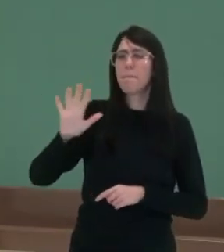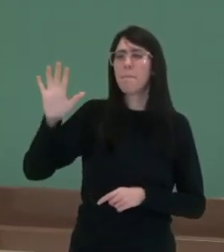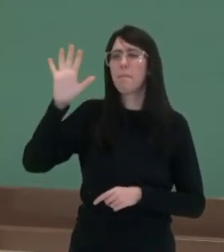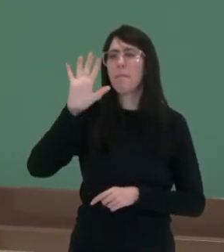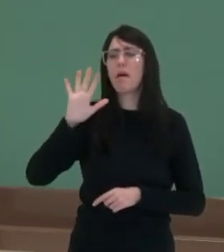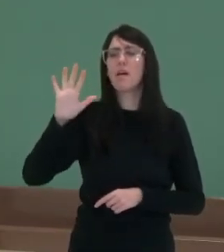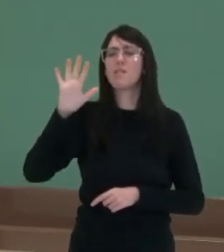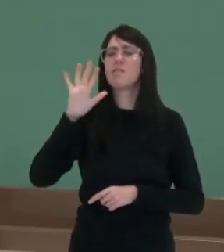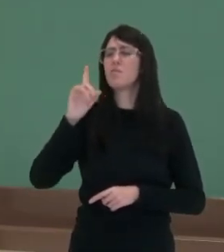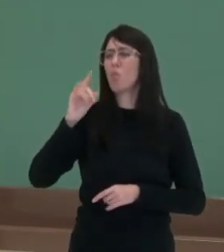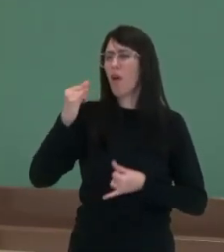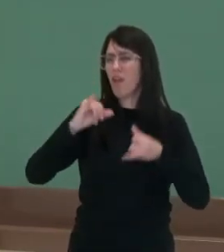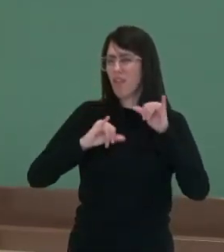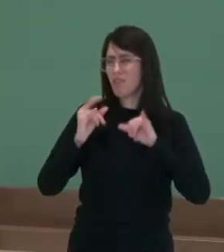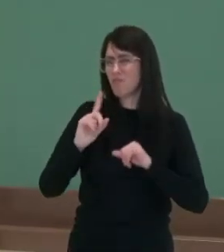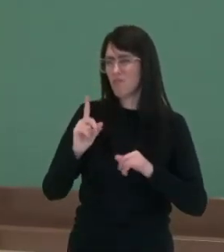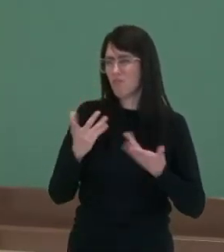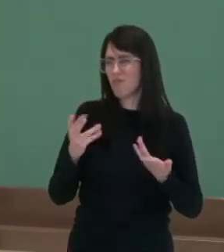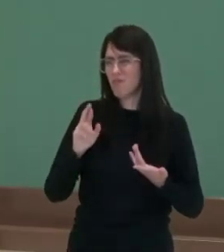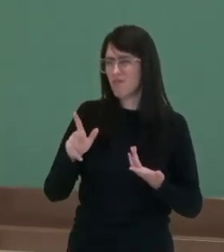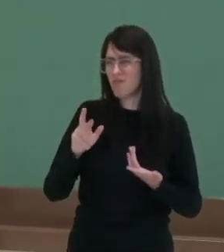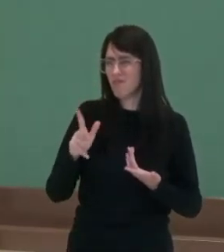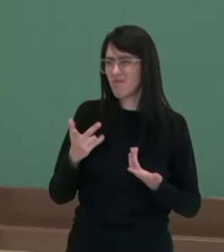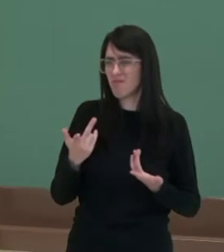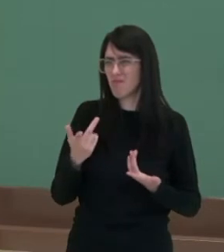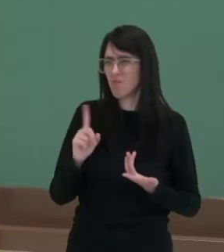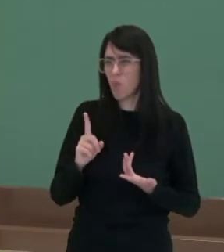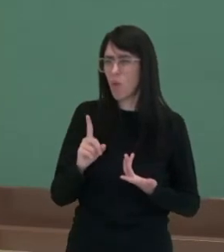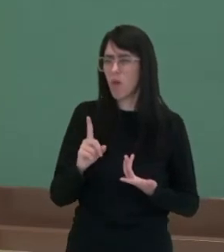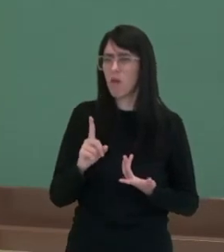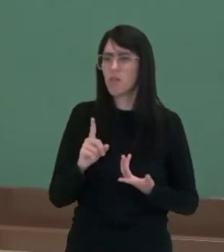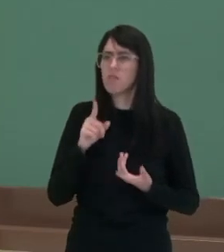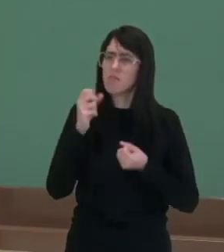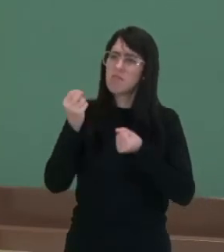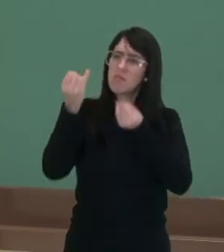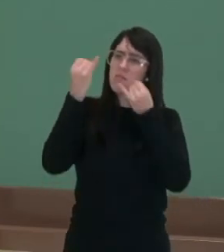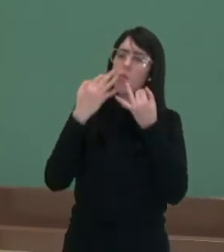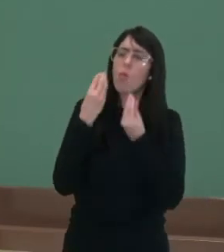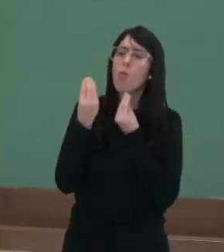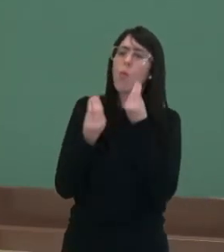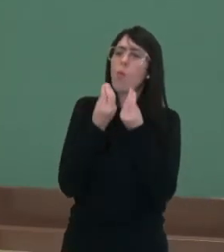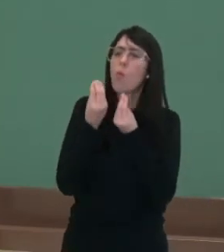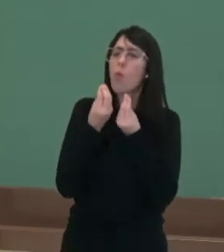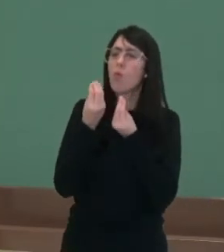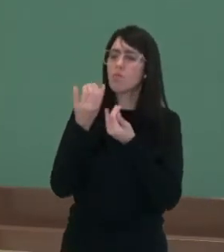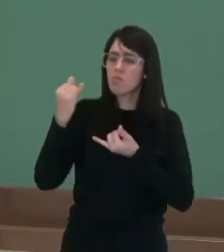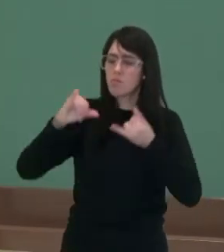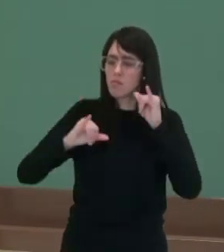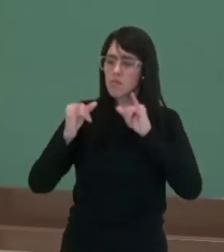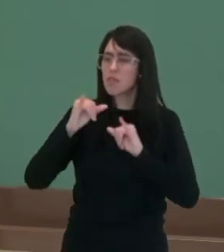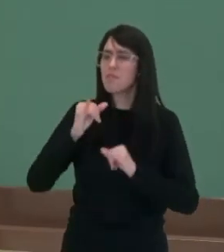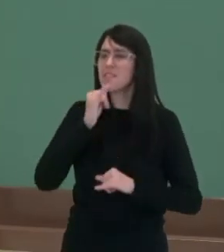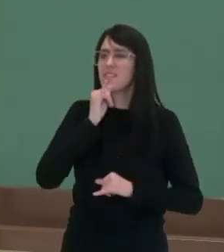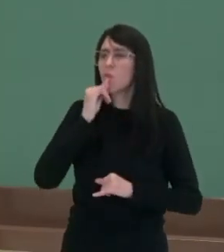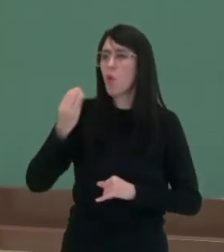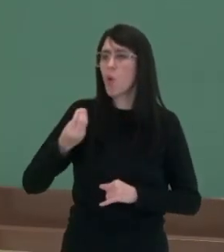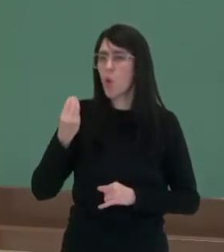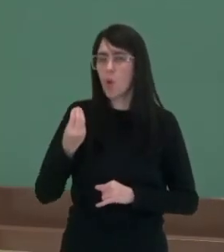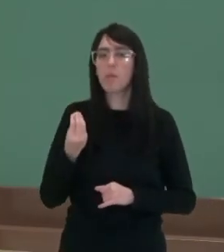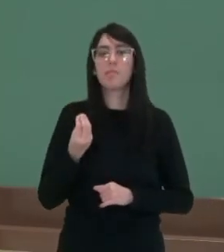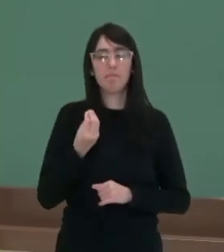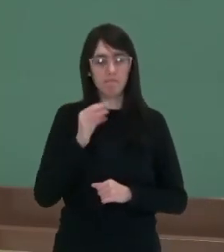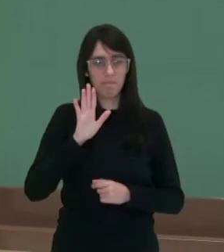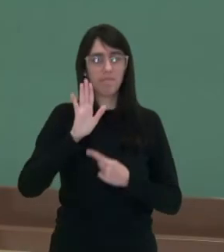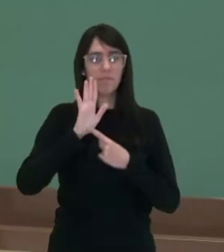substância química, não é uma estrutura química. Você poderia me dar um exemplo de uma estrutura química? Com